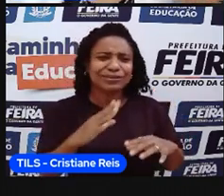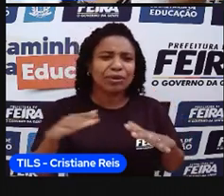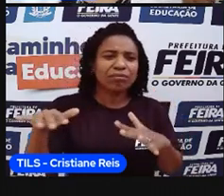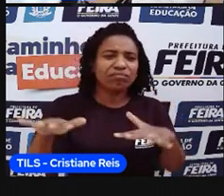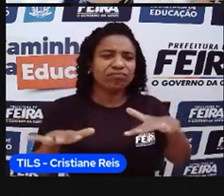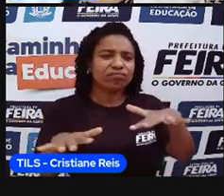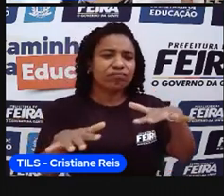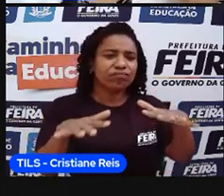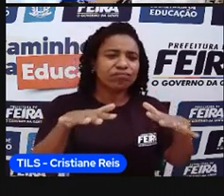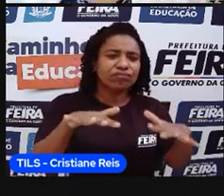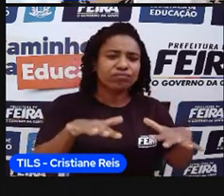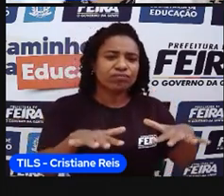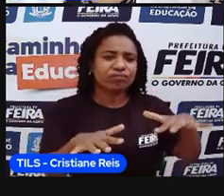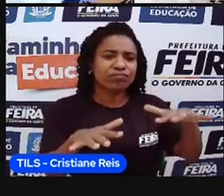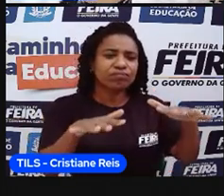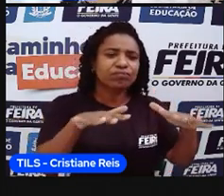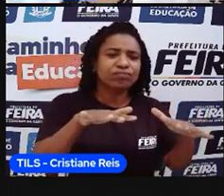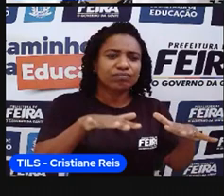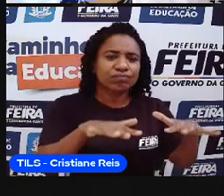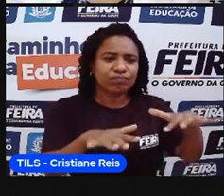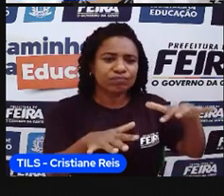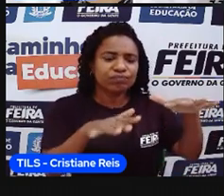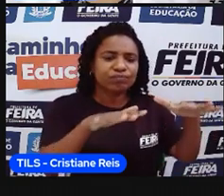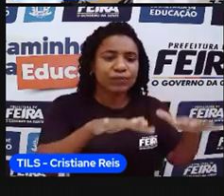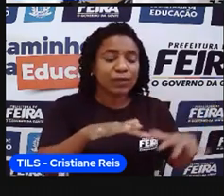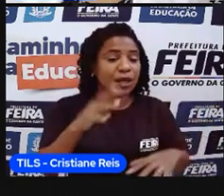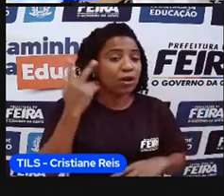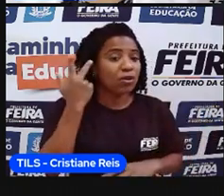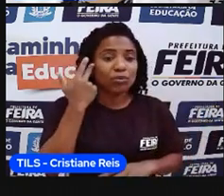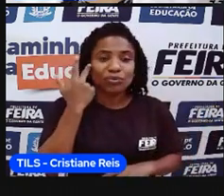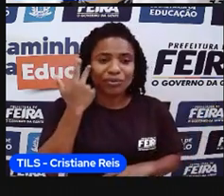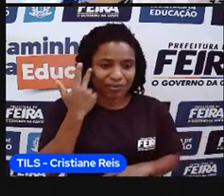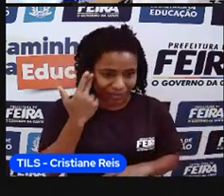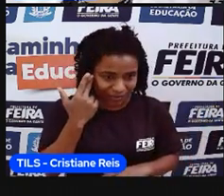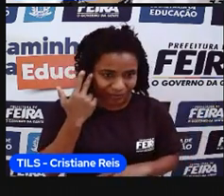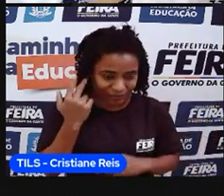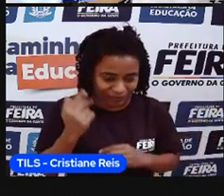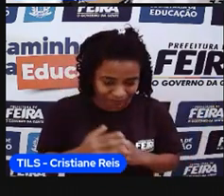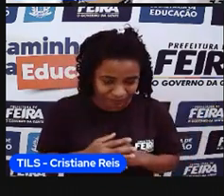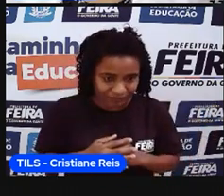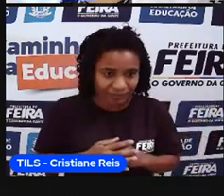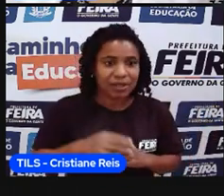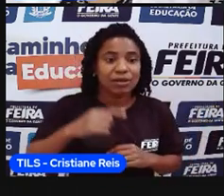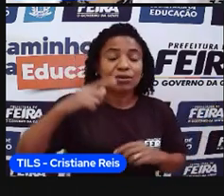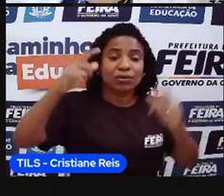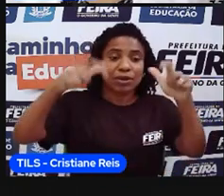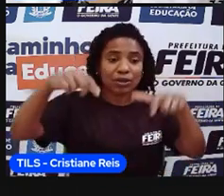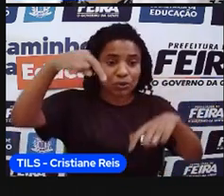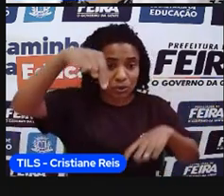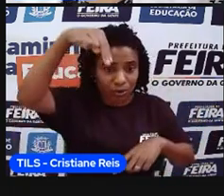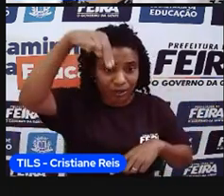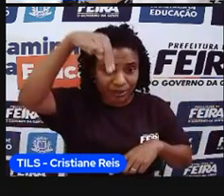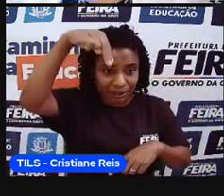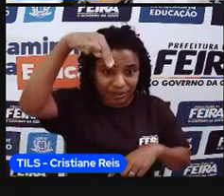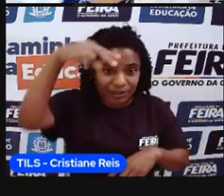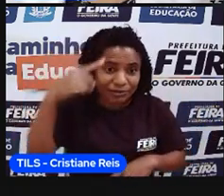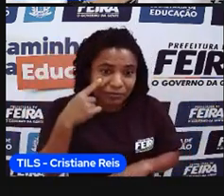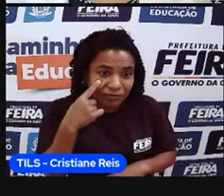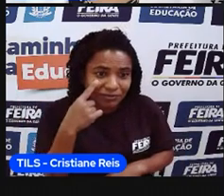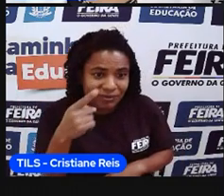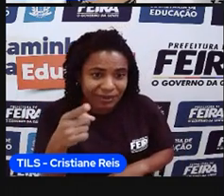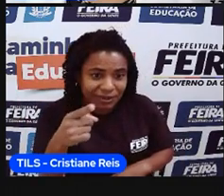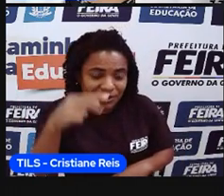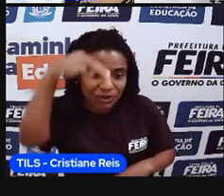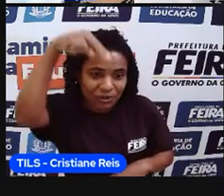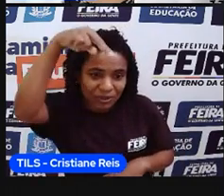tem um tremor de terra através do comprimento de onda. Que, normalmente, a gente segue aqui, recente na região nordeste. Nessa pontinha aqui, né? Da nossa